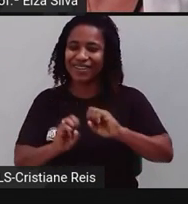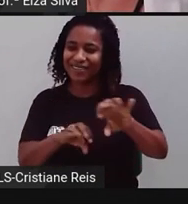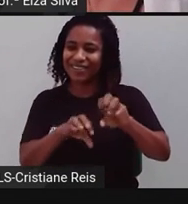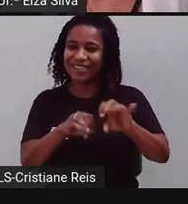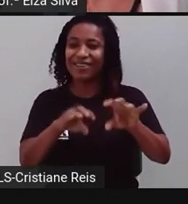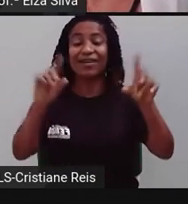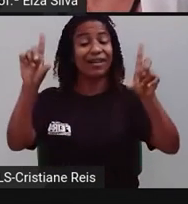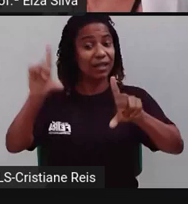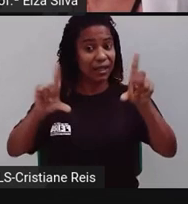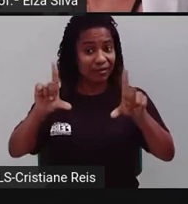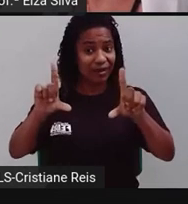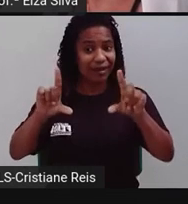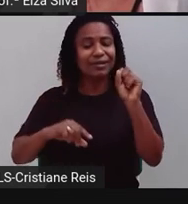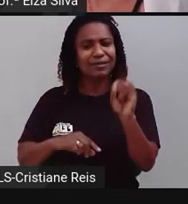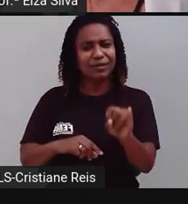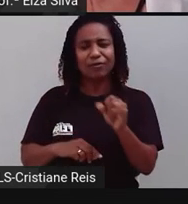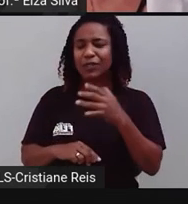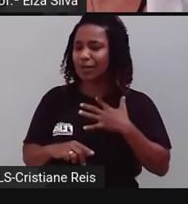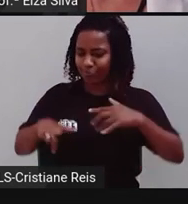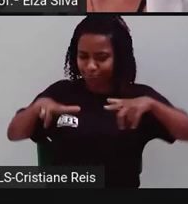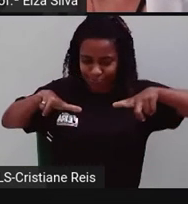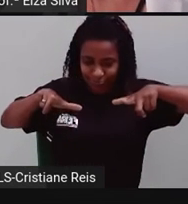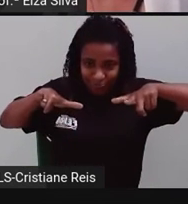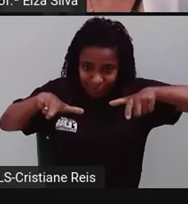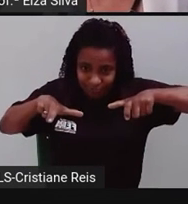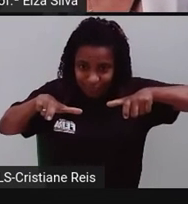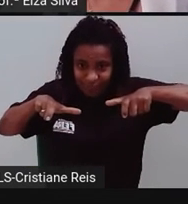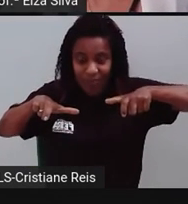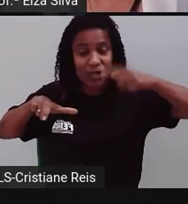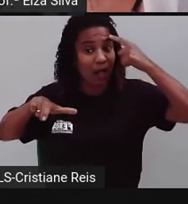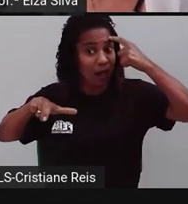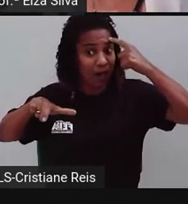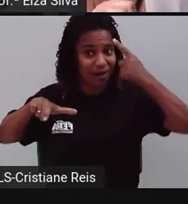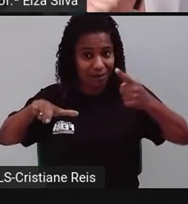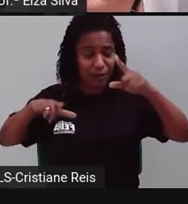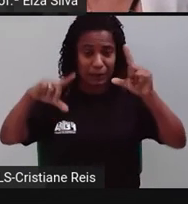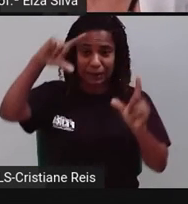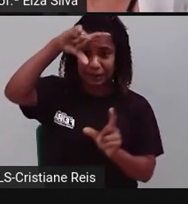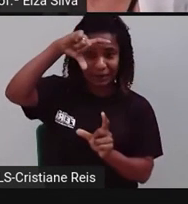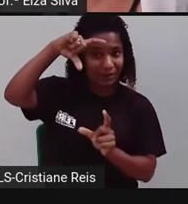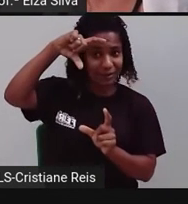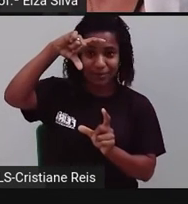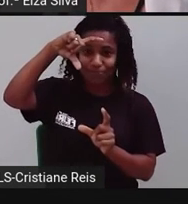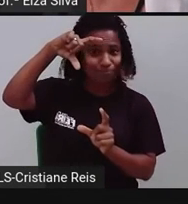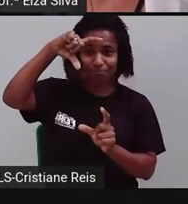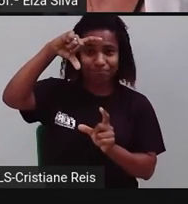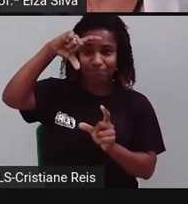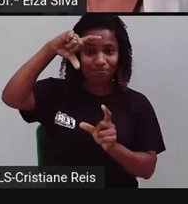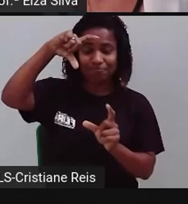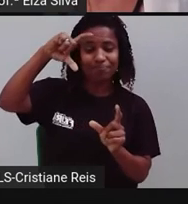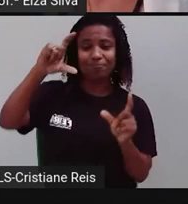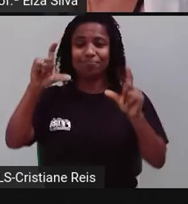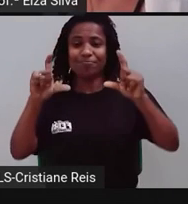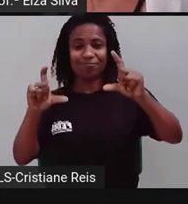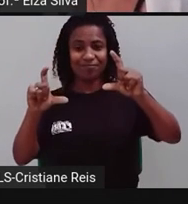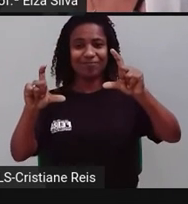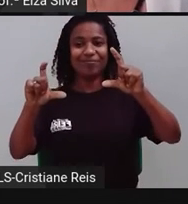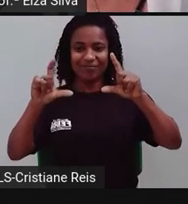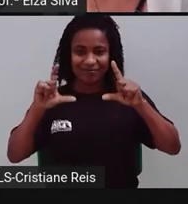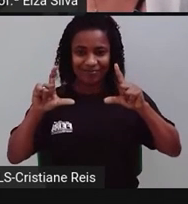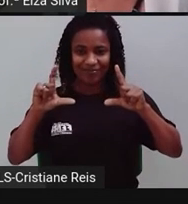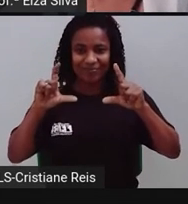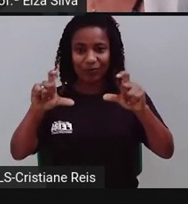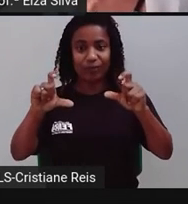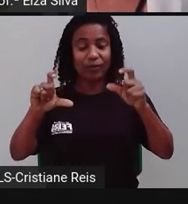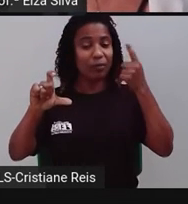Se você preferir fazer uma foto Você não se esqueça de colocar o celular na posição horizontal E